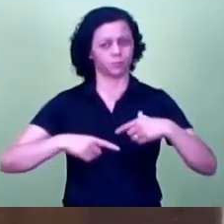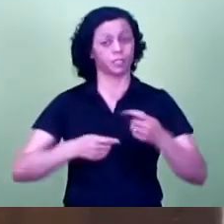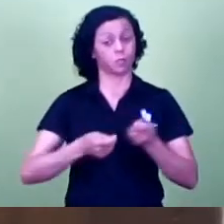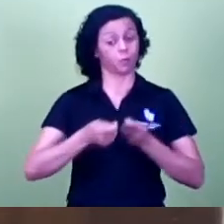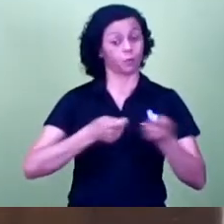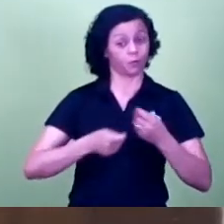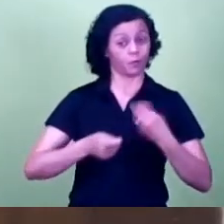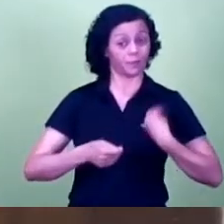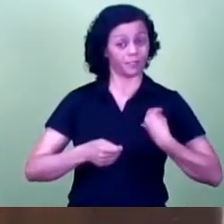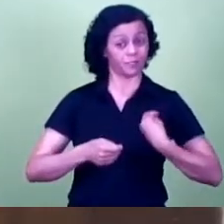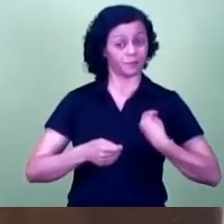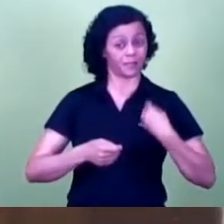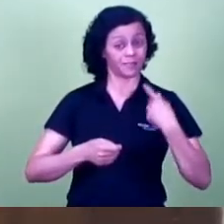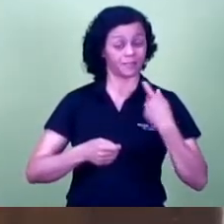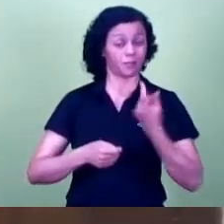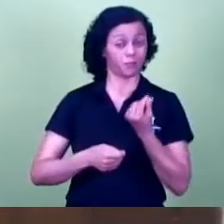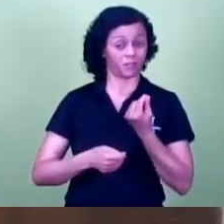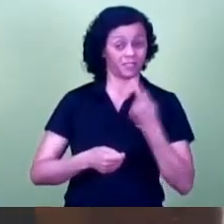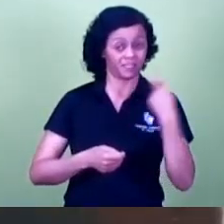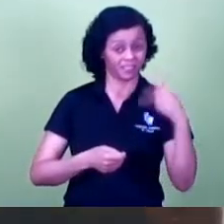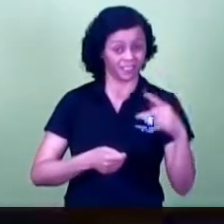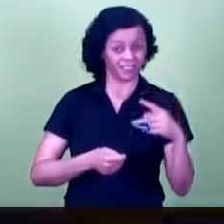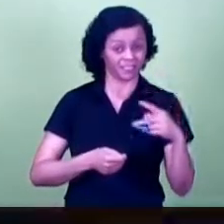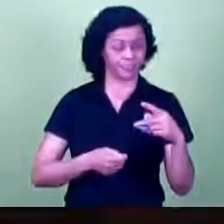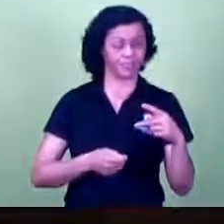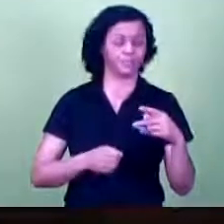participação financeira a qual ele está levando para casa obrigado